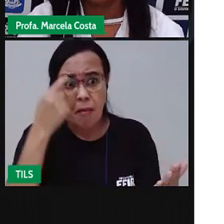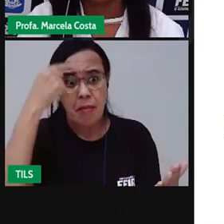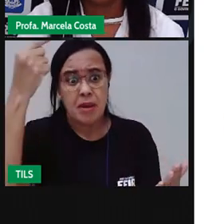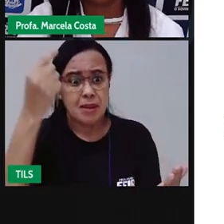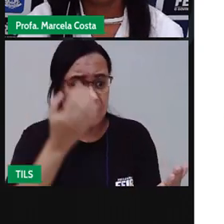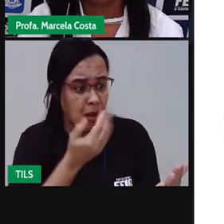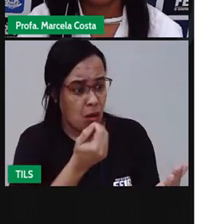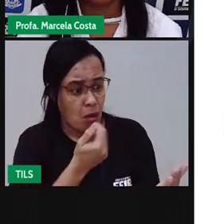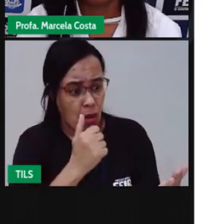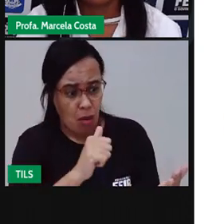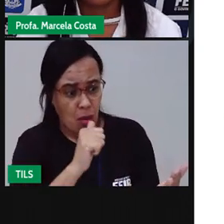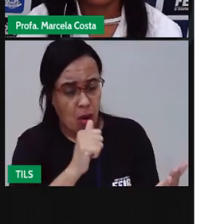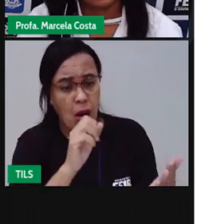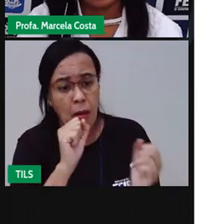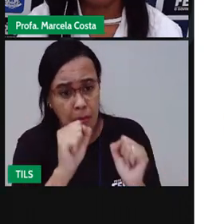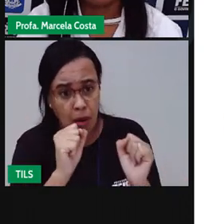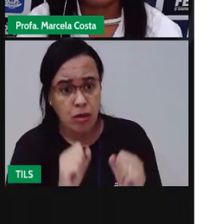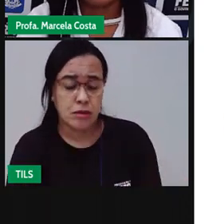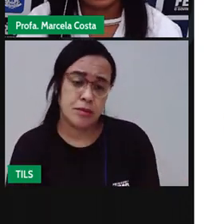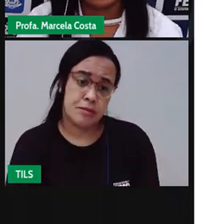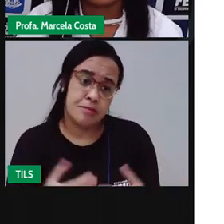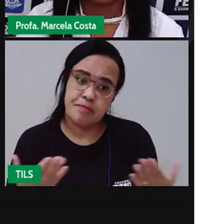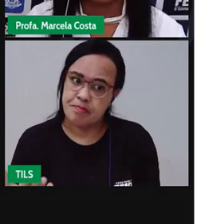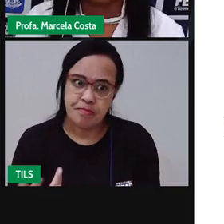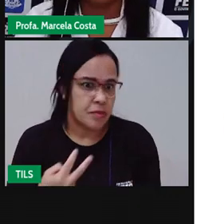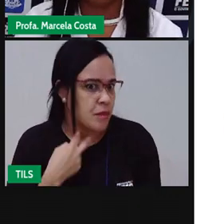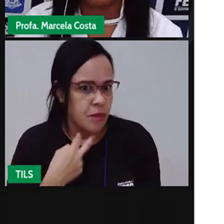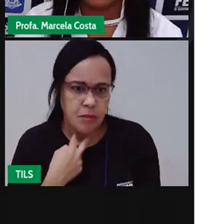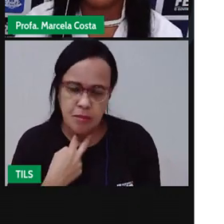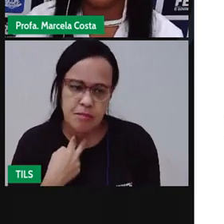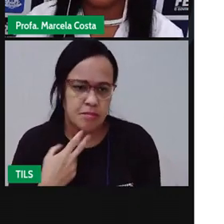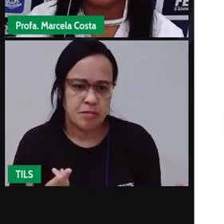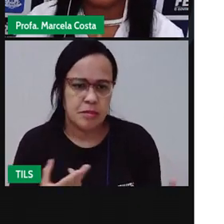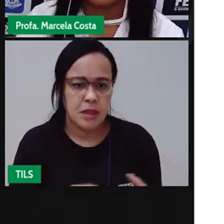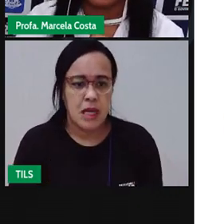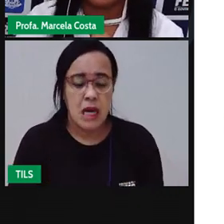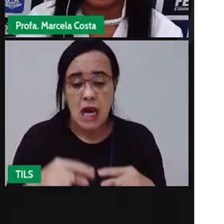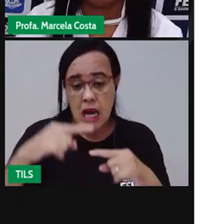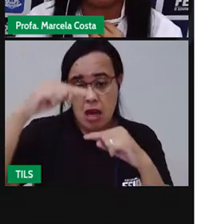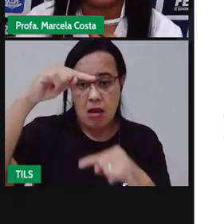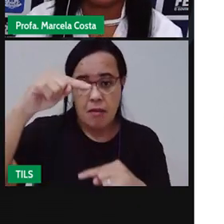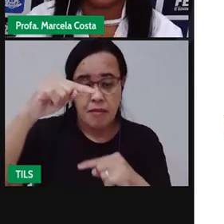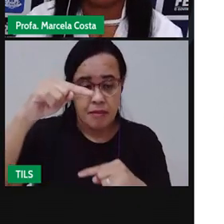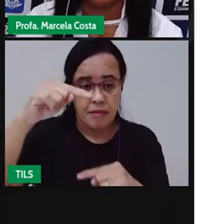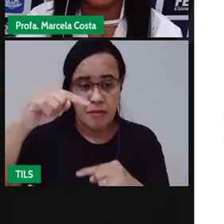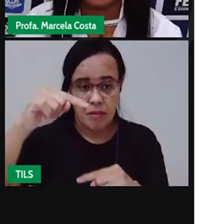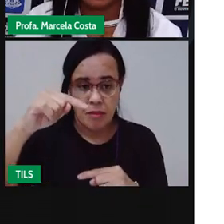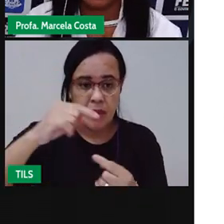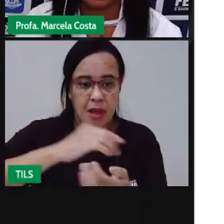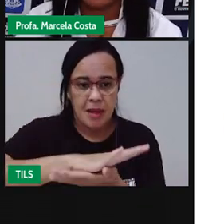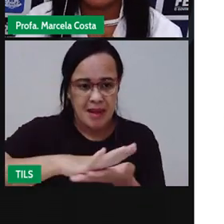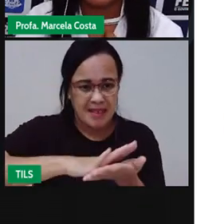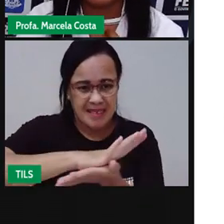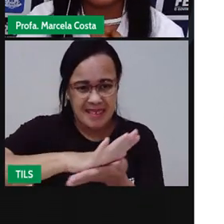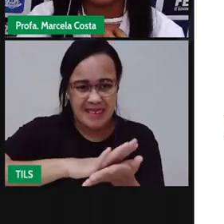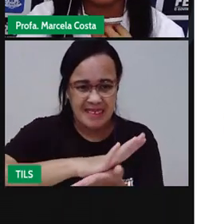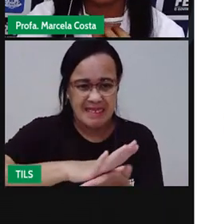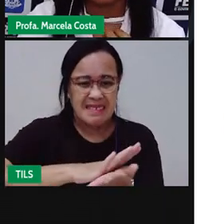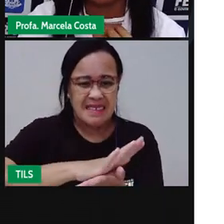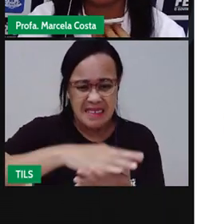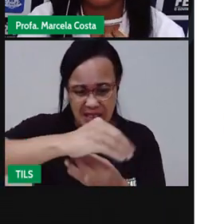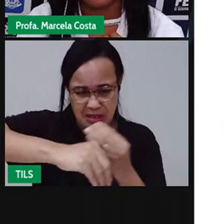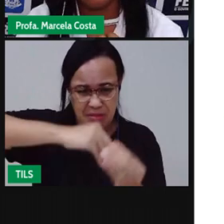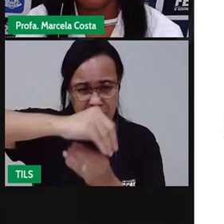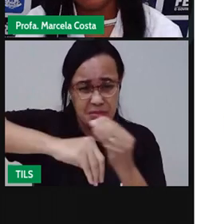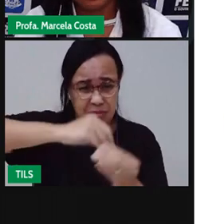engano, né? Como, por exemplo, deixar água sanitária em vaso de garrafa PET de refrigerante. E